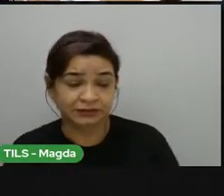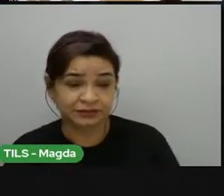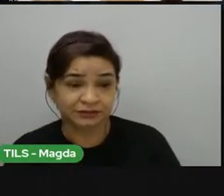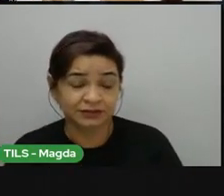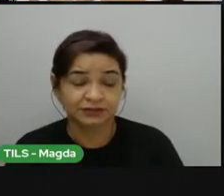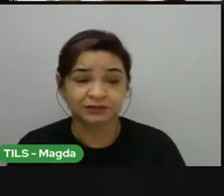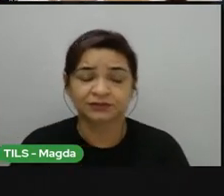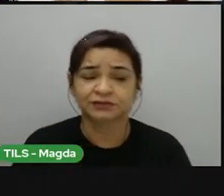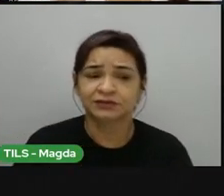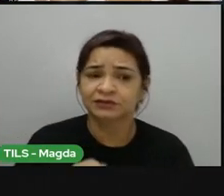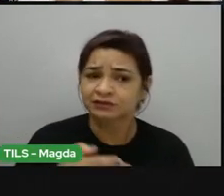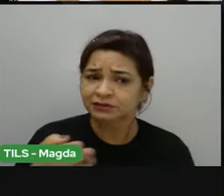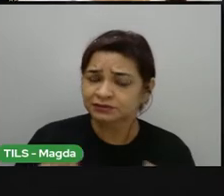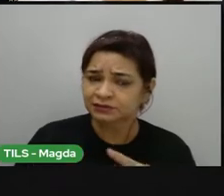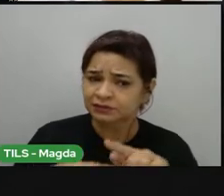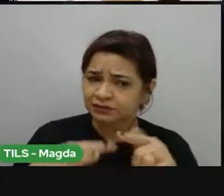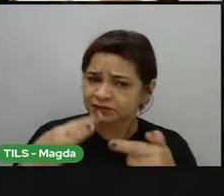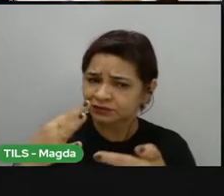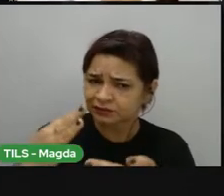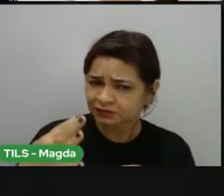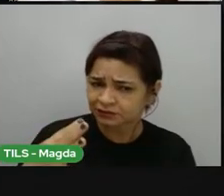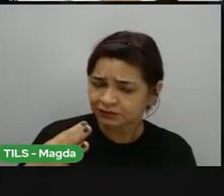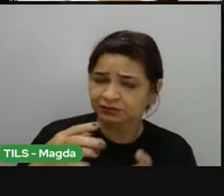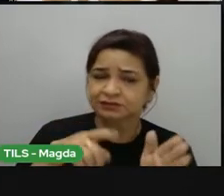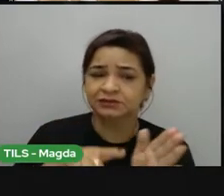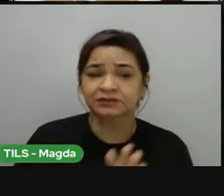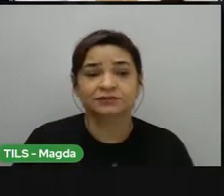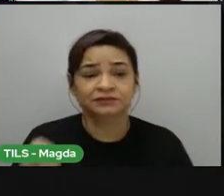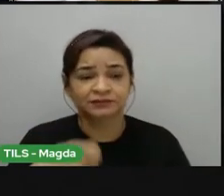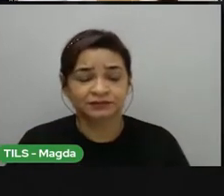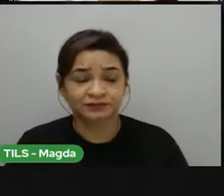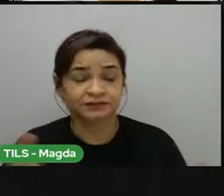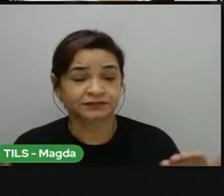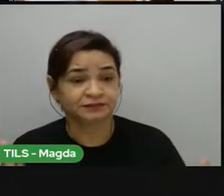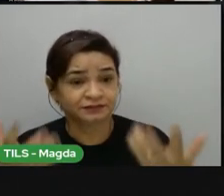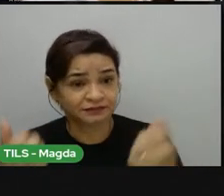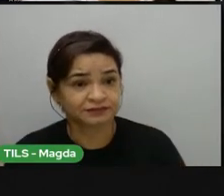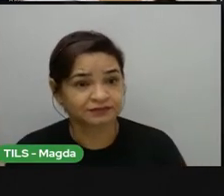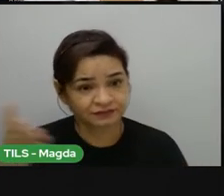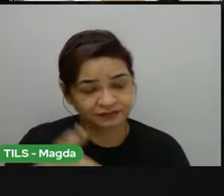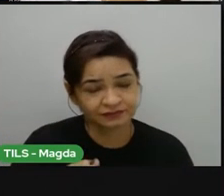ficaram quatro questõezinhas para a gente corrigir agora. Então, vamos lá.